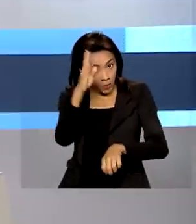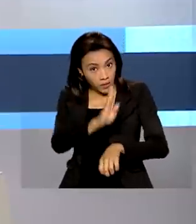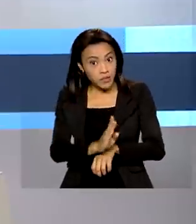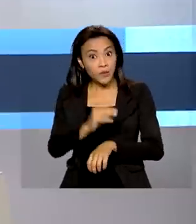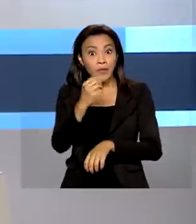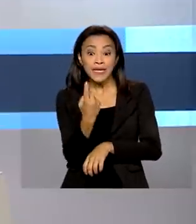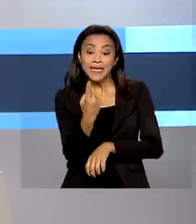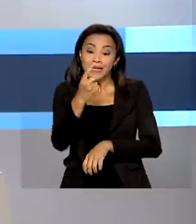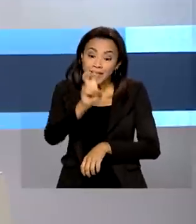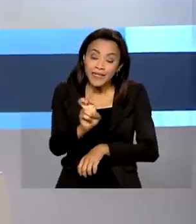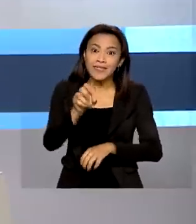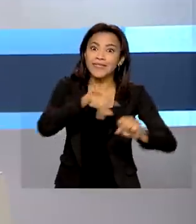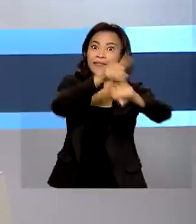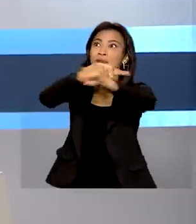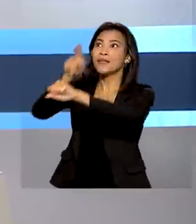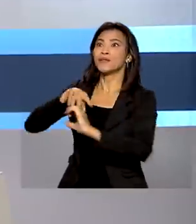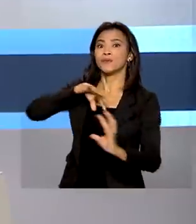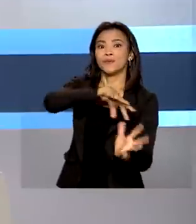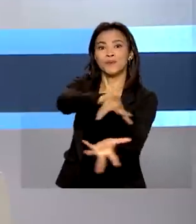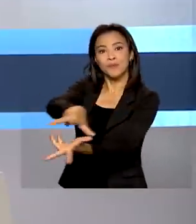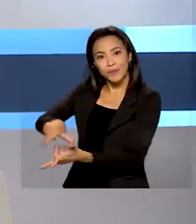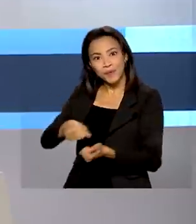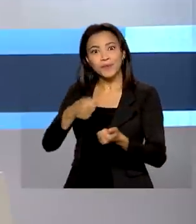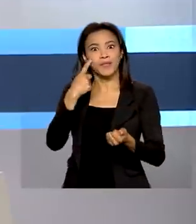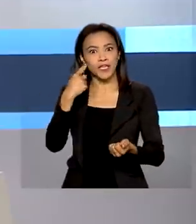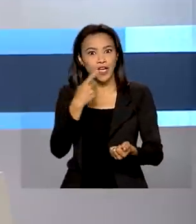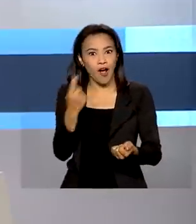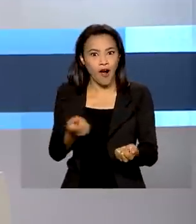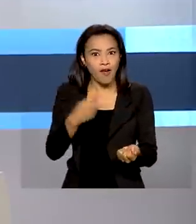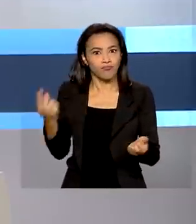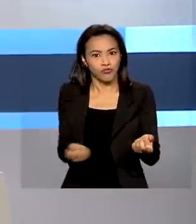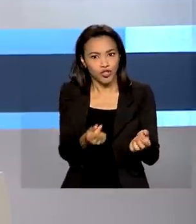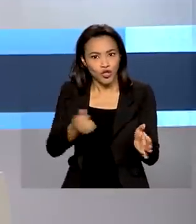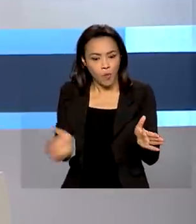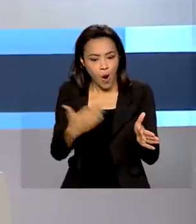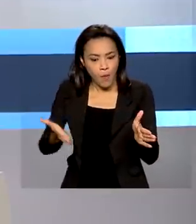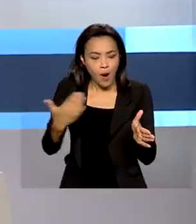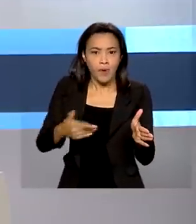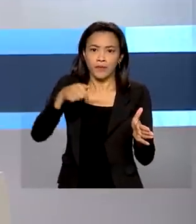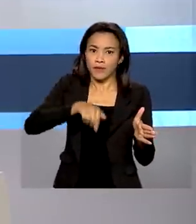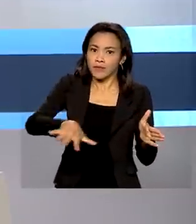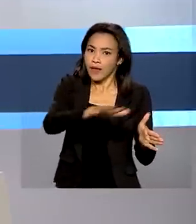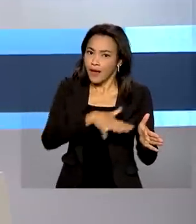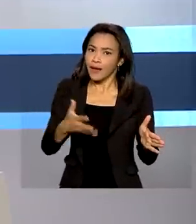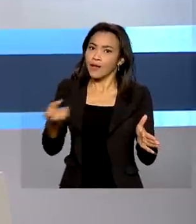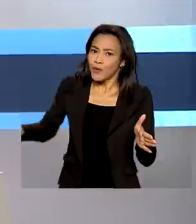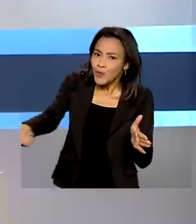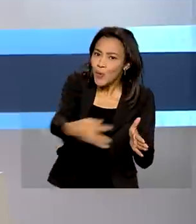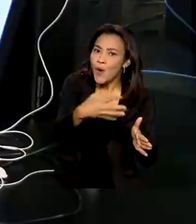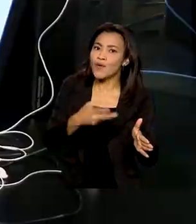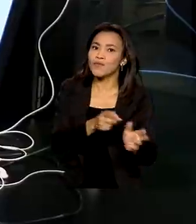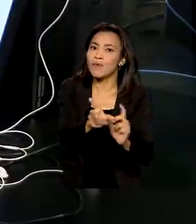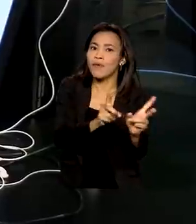mais faturam no mundo com esse setor. E a meta é conquistar novos mercados agora em 2022.